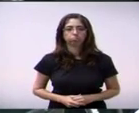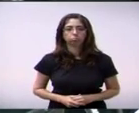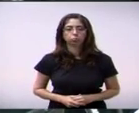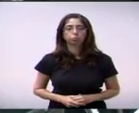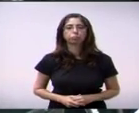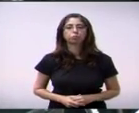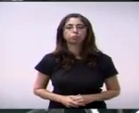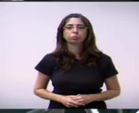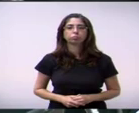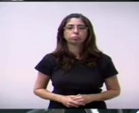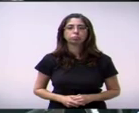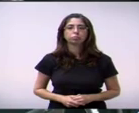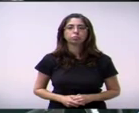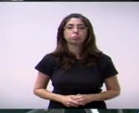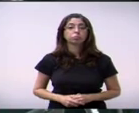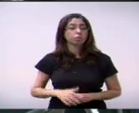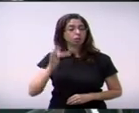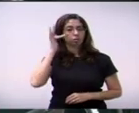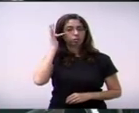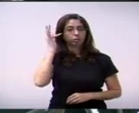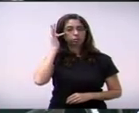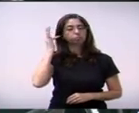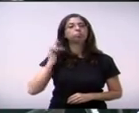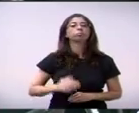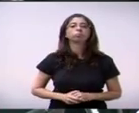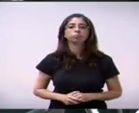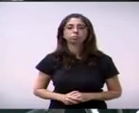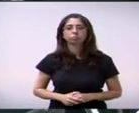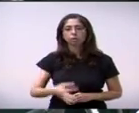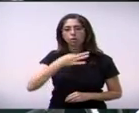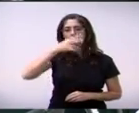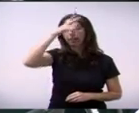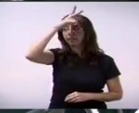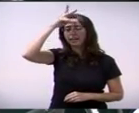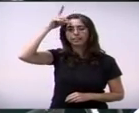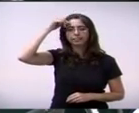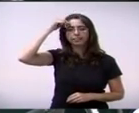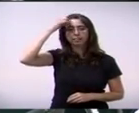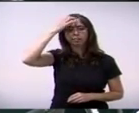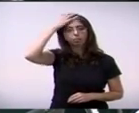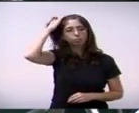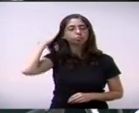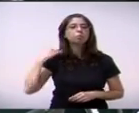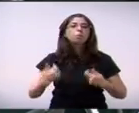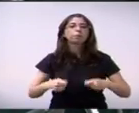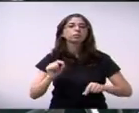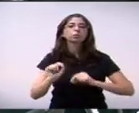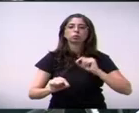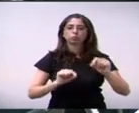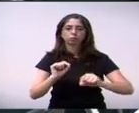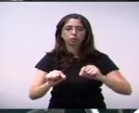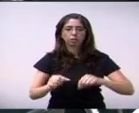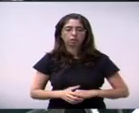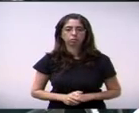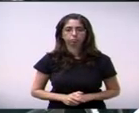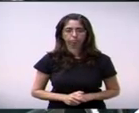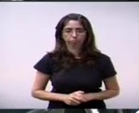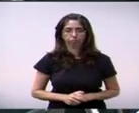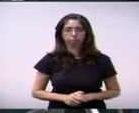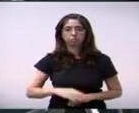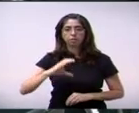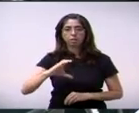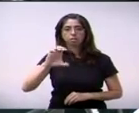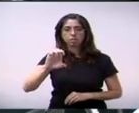232 do vereador Flávio Xavier propõe ao executivo que seja providenciado, junto a